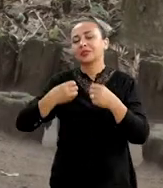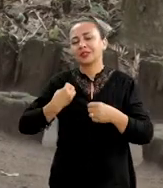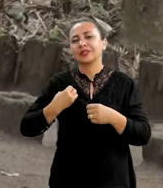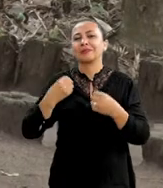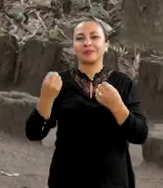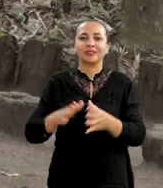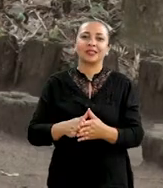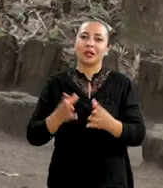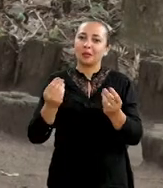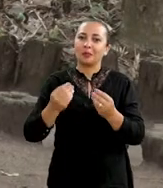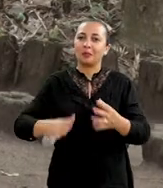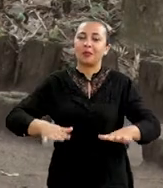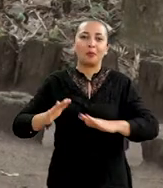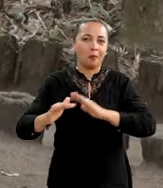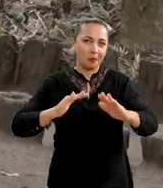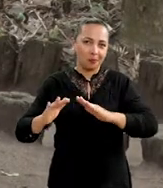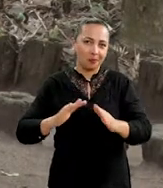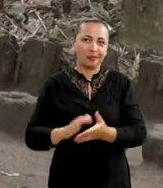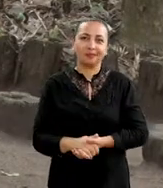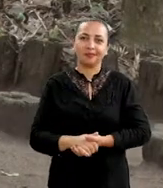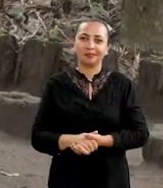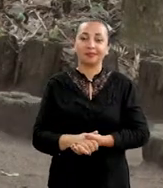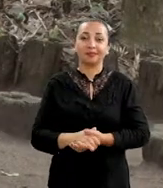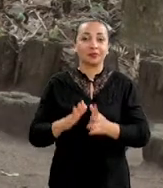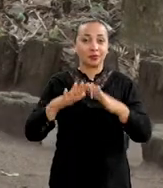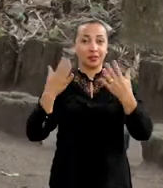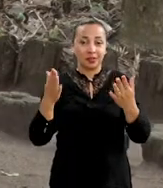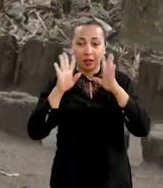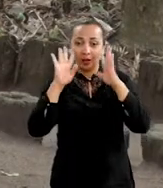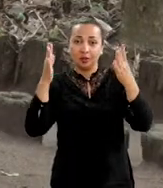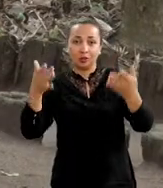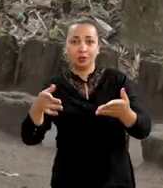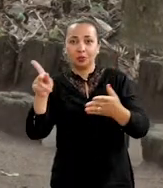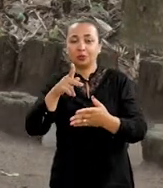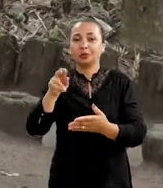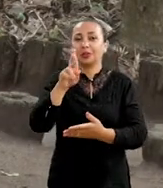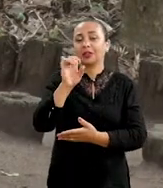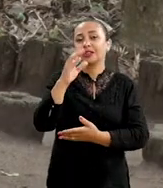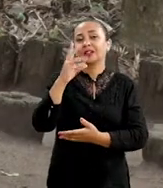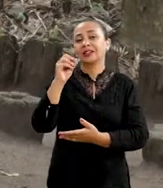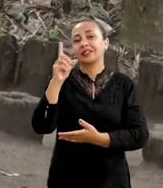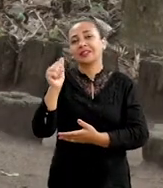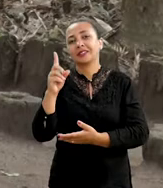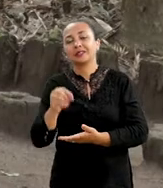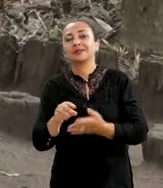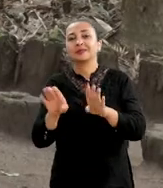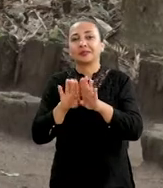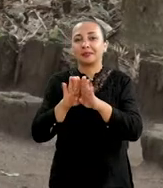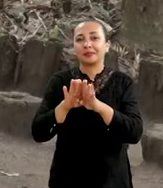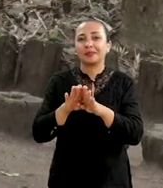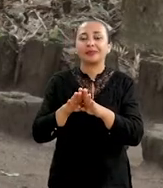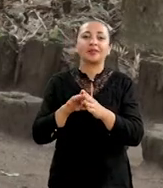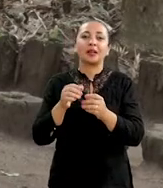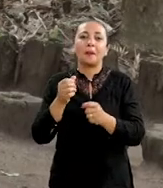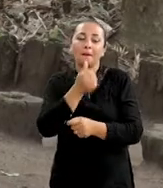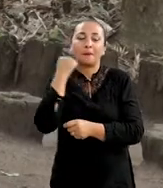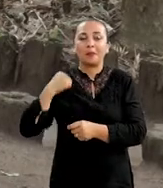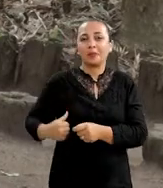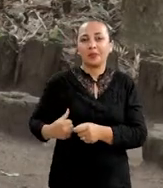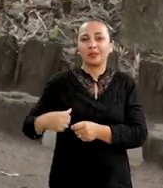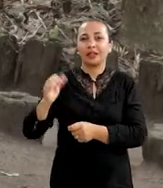presente nessas manifestações. E foi nesse sentido que o professor Rodrigo Quintanilha e a bolsista Jamila Soares